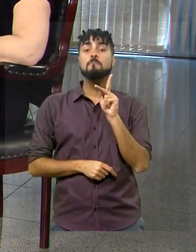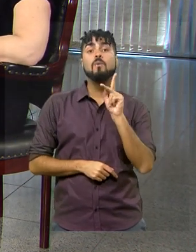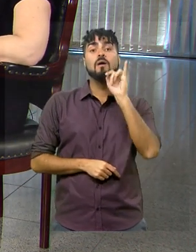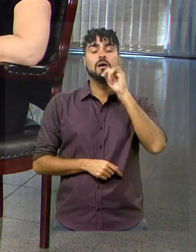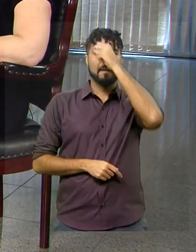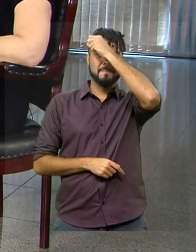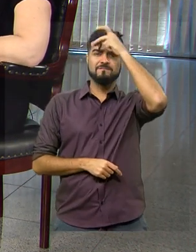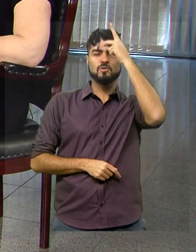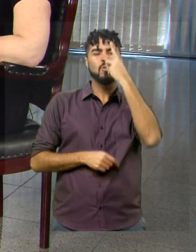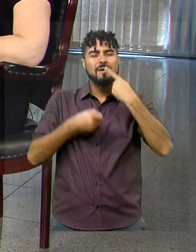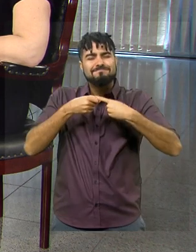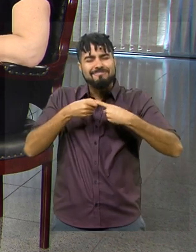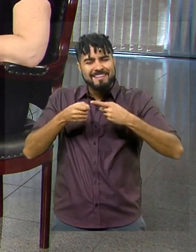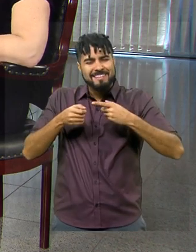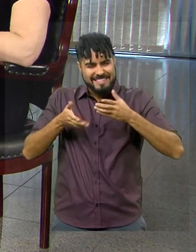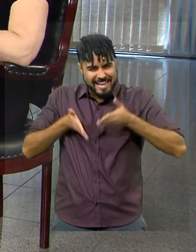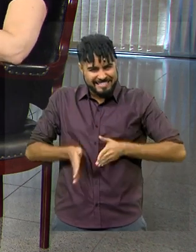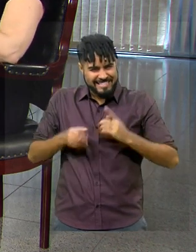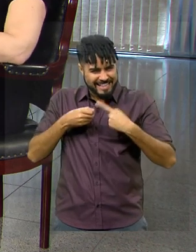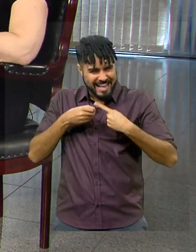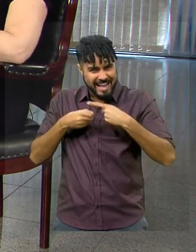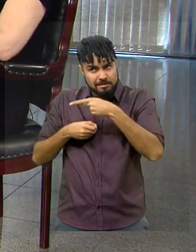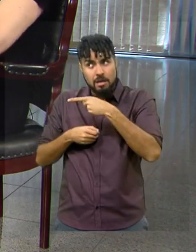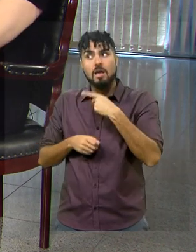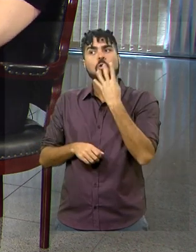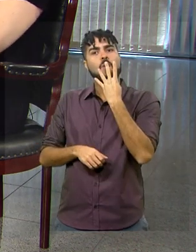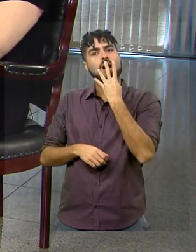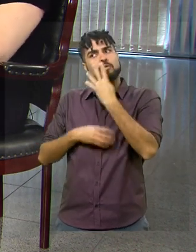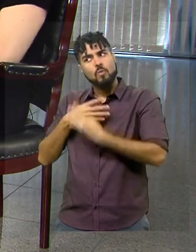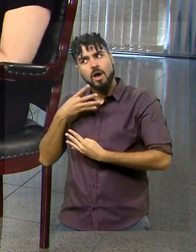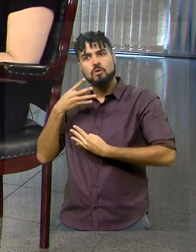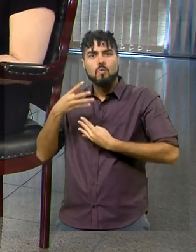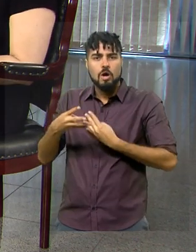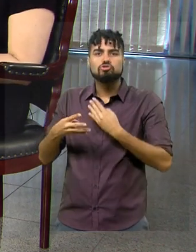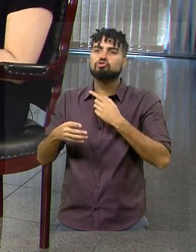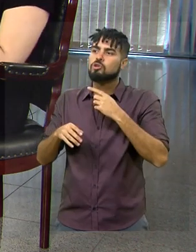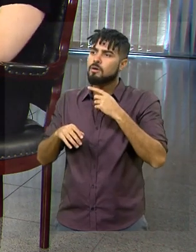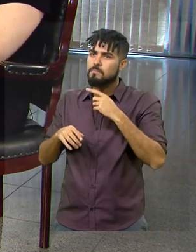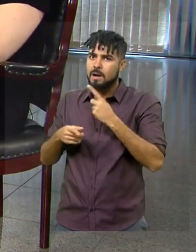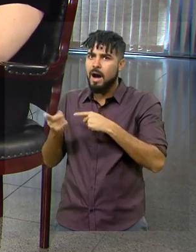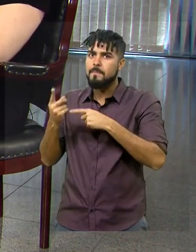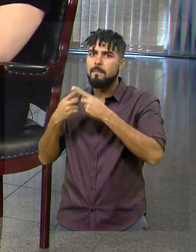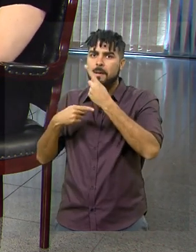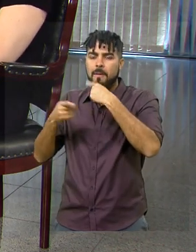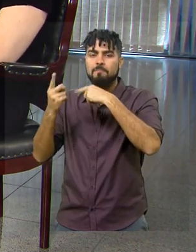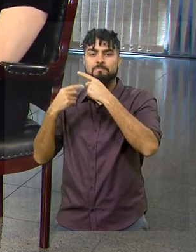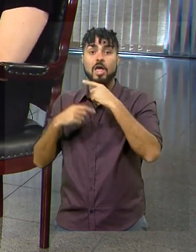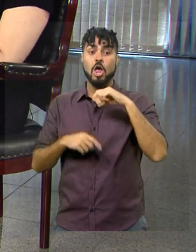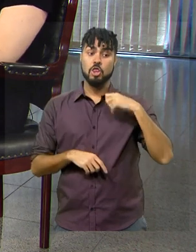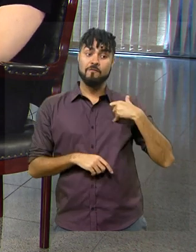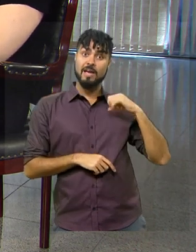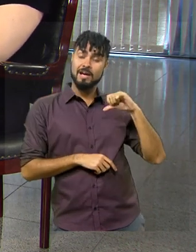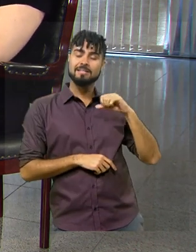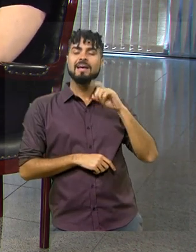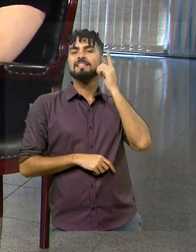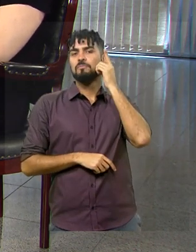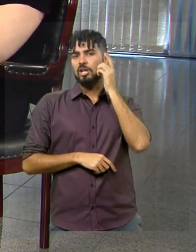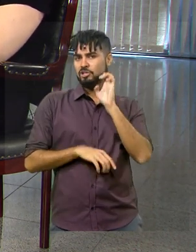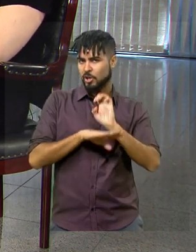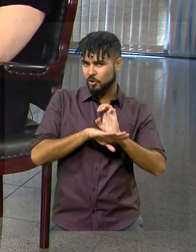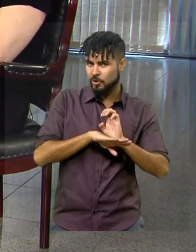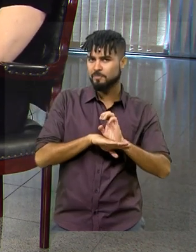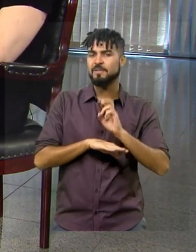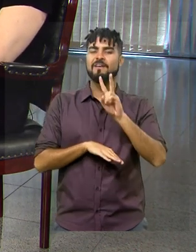cidade em que eu nasci e a cada quatro anos ele foi galgando o seu espaço. Então eu com nove anos, meu pai era deputado estadual, depois vice